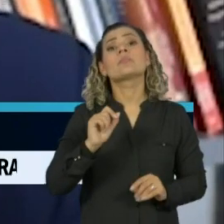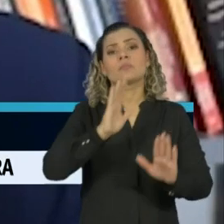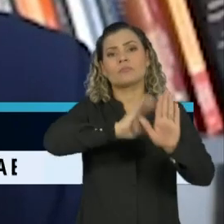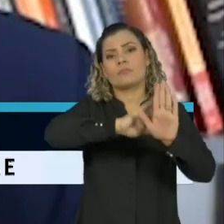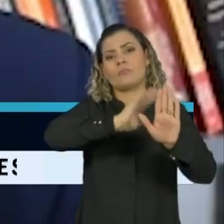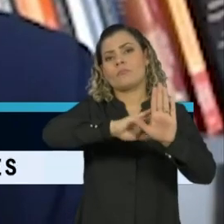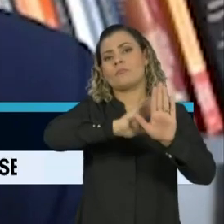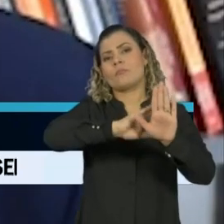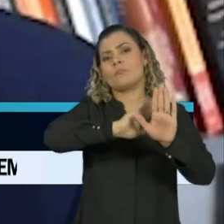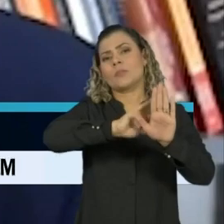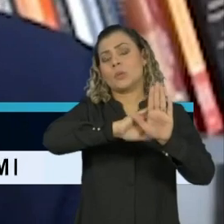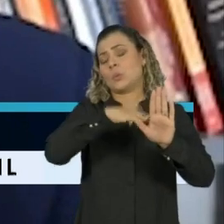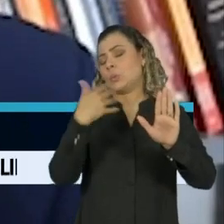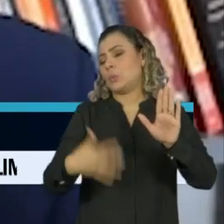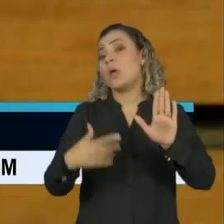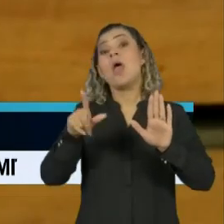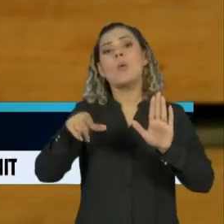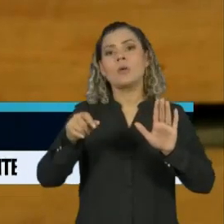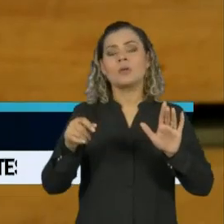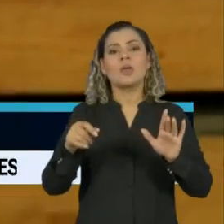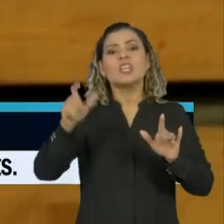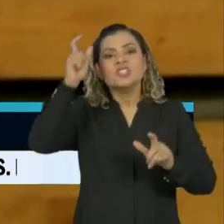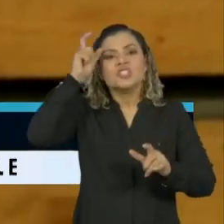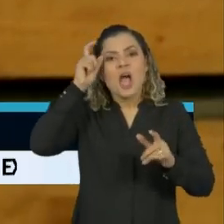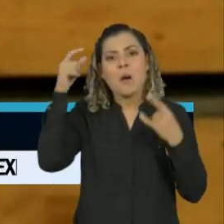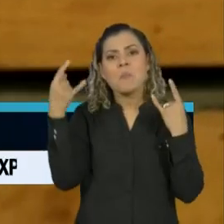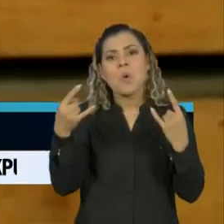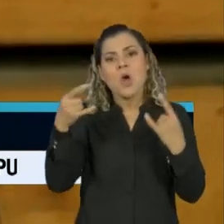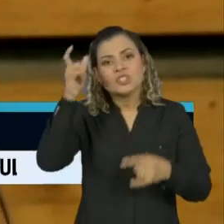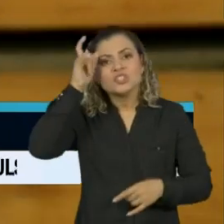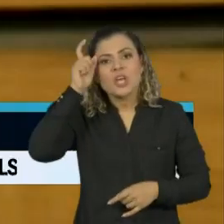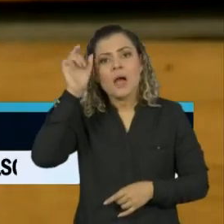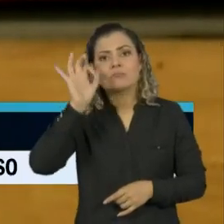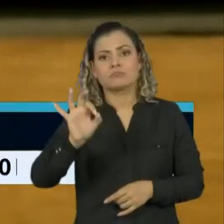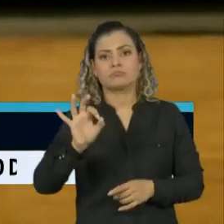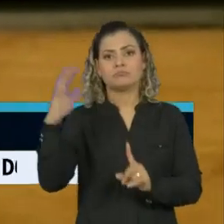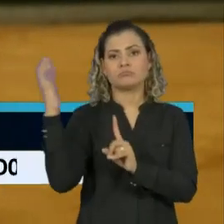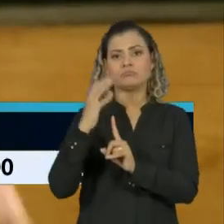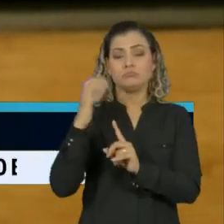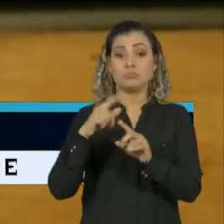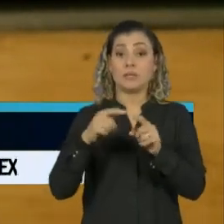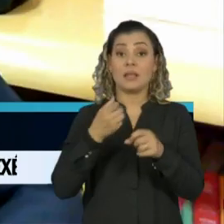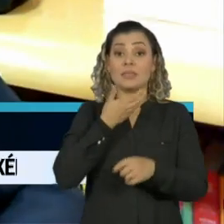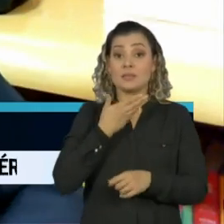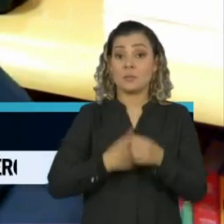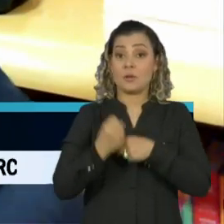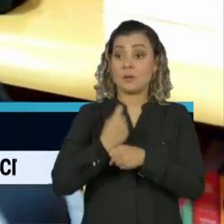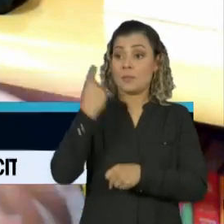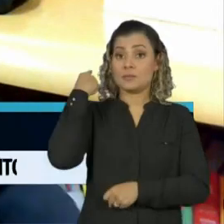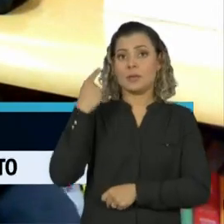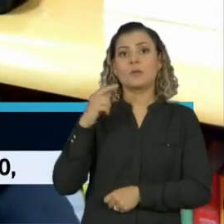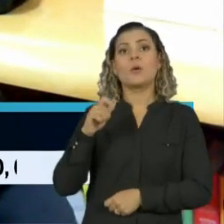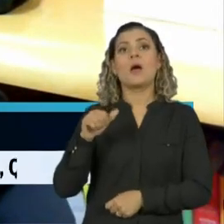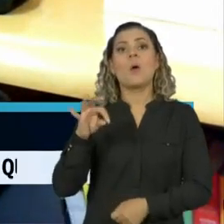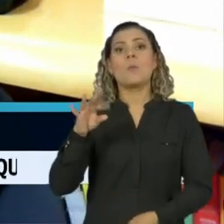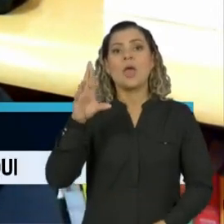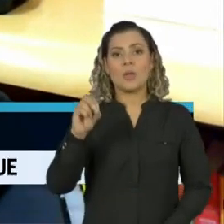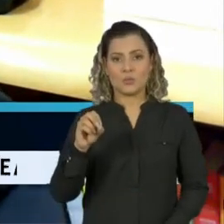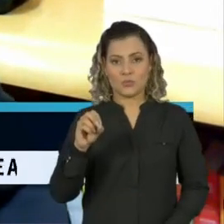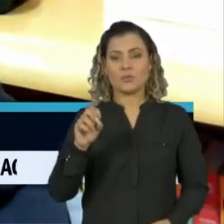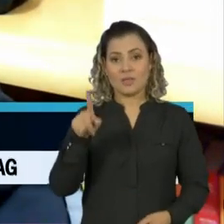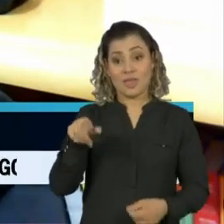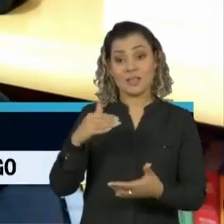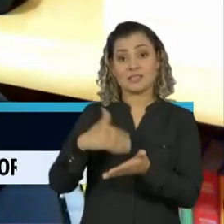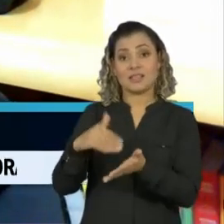muito mais pesada, que é o satanismo. A primeira nomeação de Mantovani foi em dezembro do ano passado, por Roberto Alvim, que ocupou a